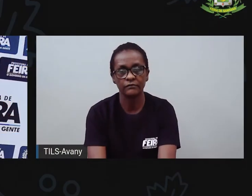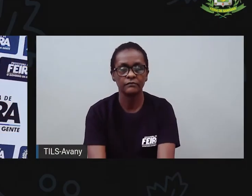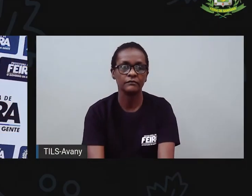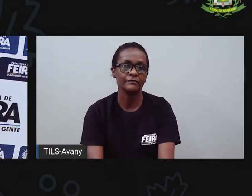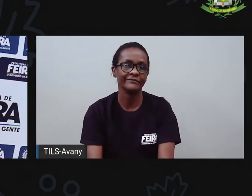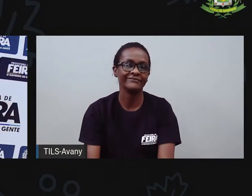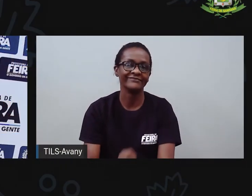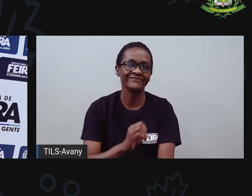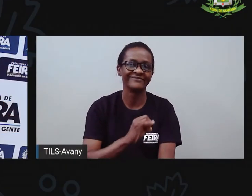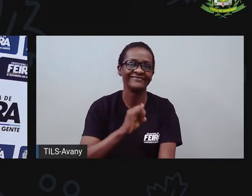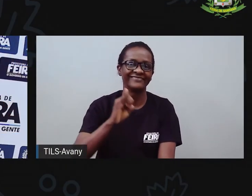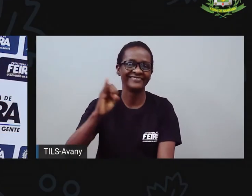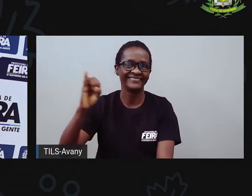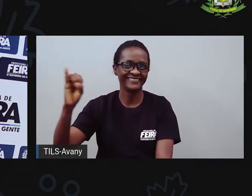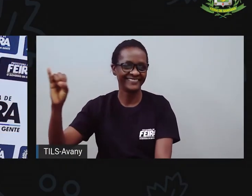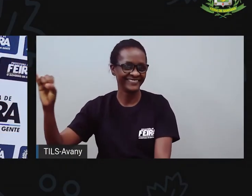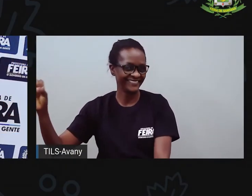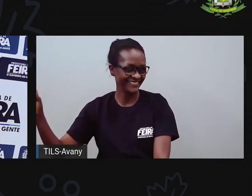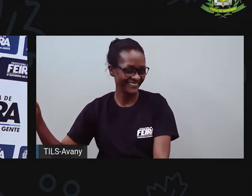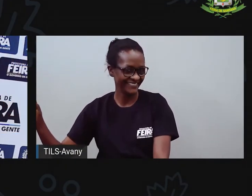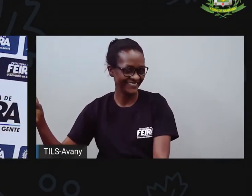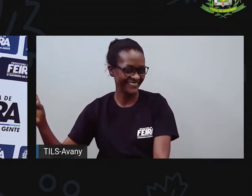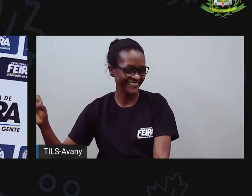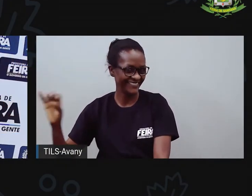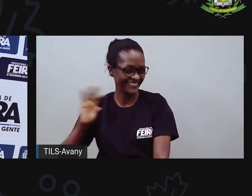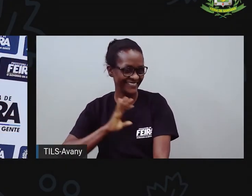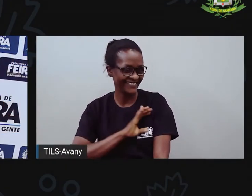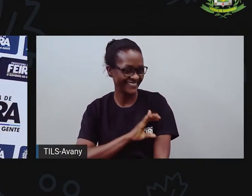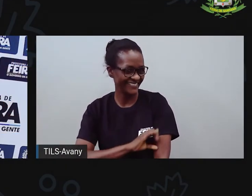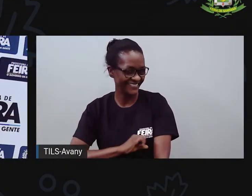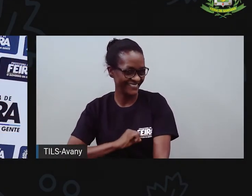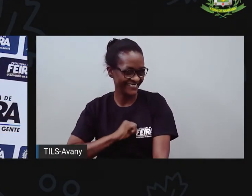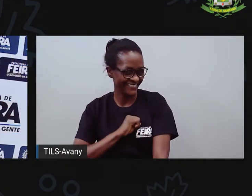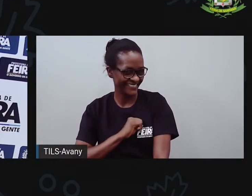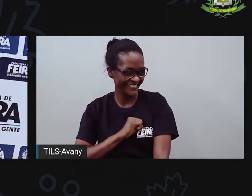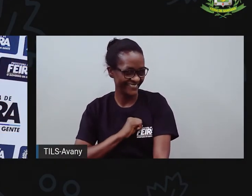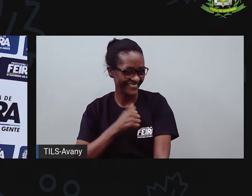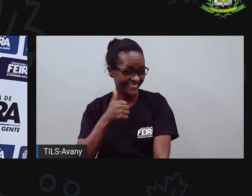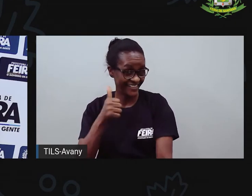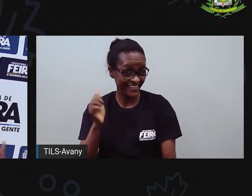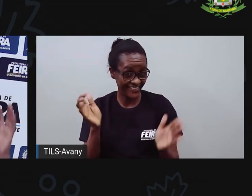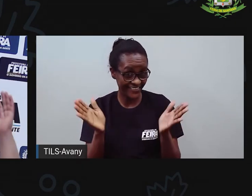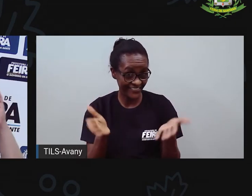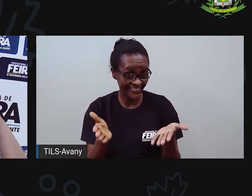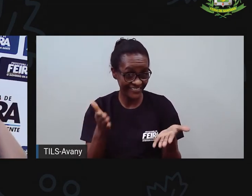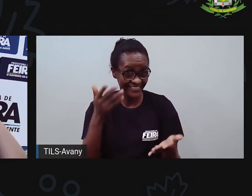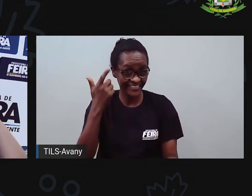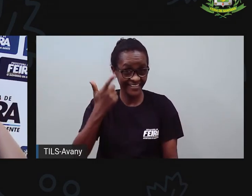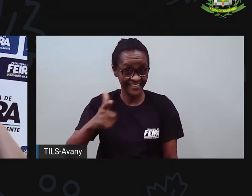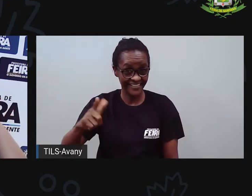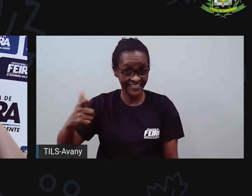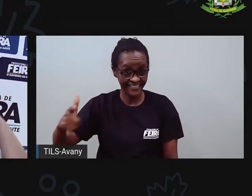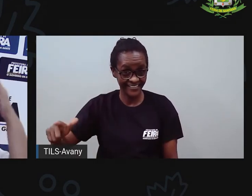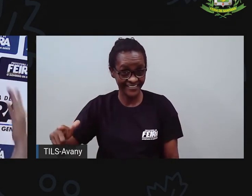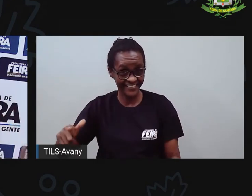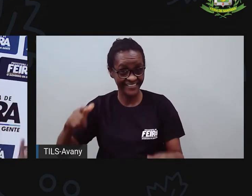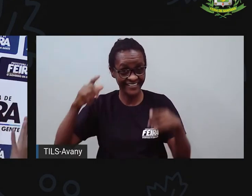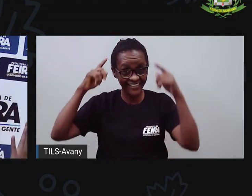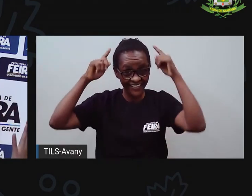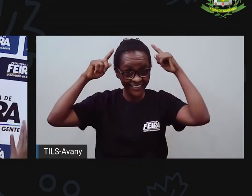Olá, meus amores! Mais uma aula de Pró-Maria e os seus cachinhos